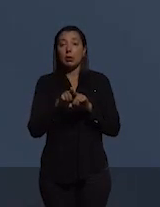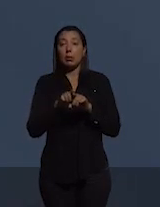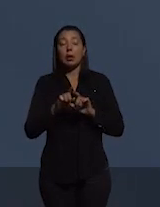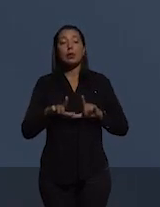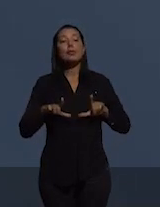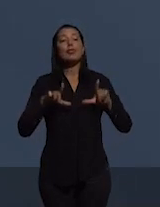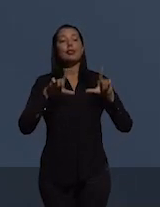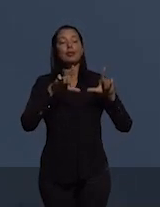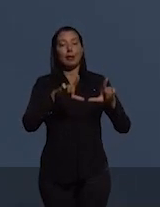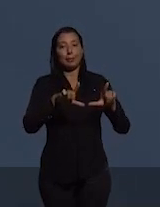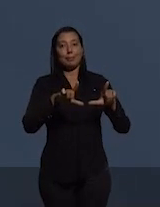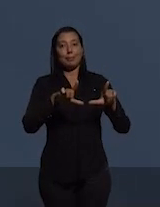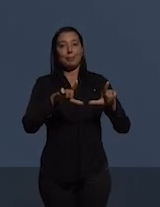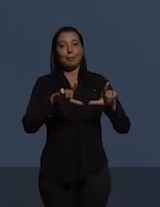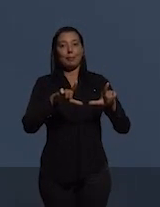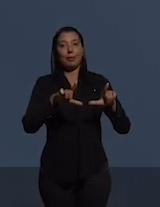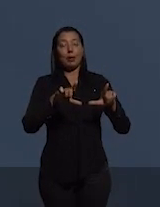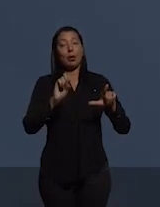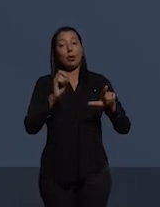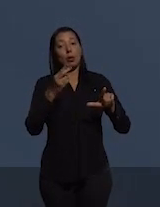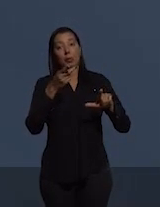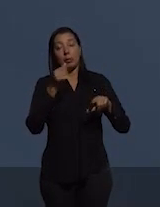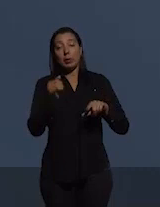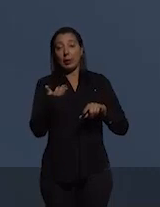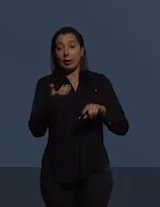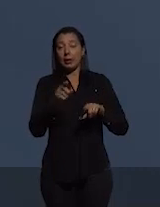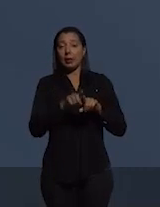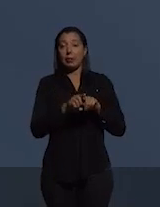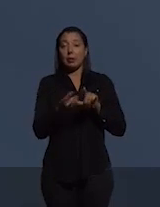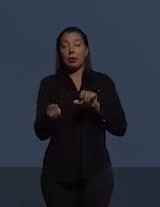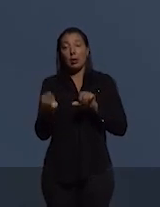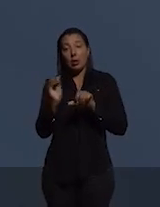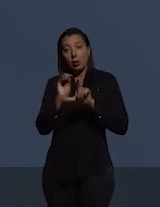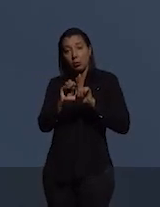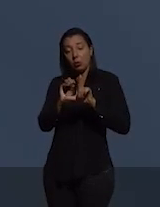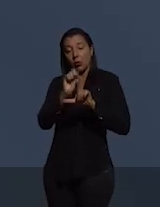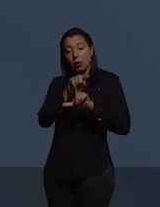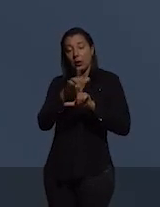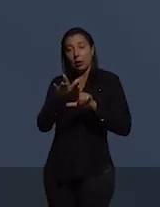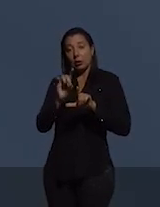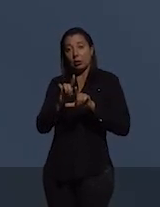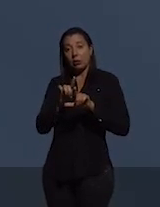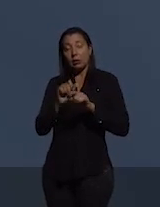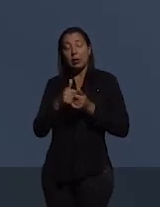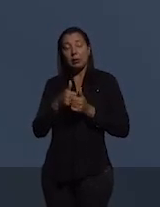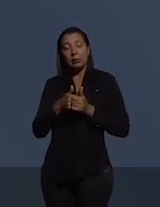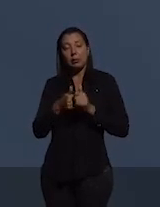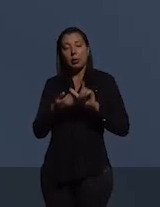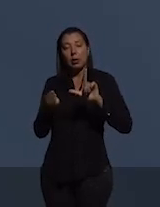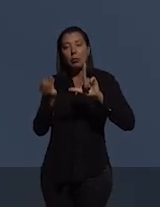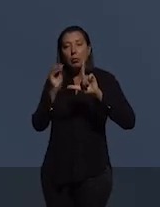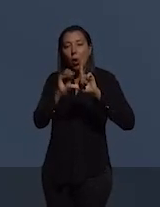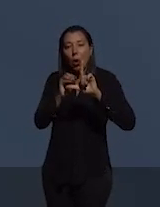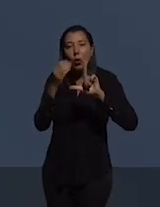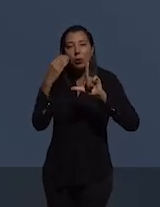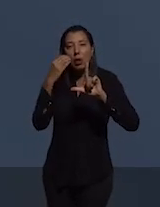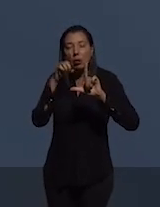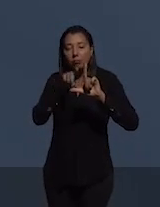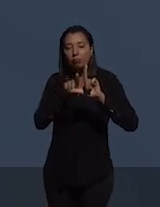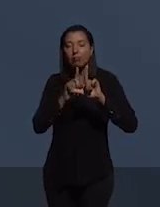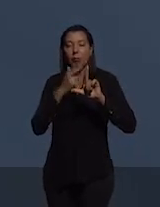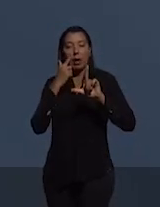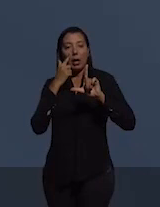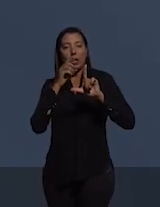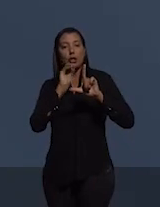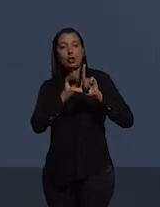certificado. Ou quem preferir, no QR Code que está na tela, basta você aproximar a câmera do seu celular, você